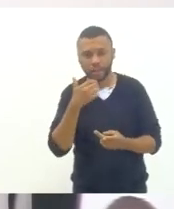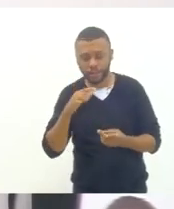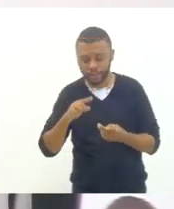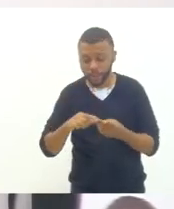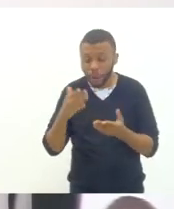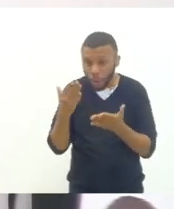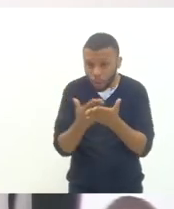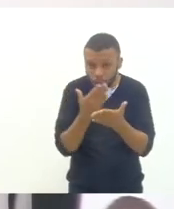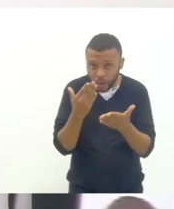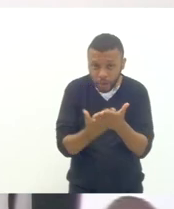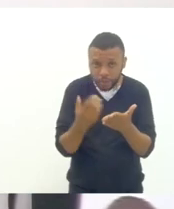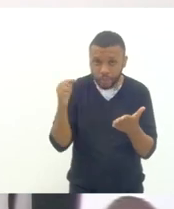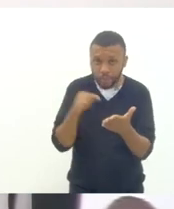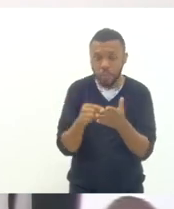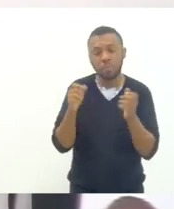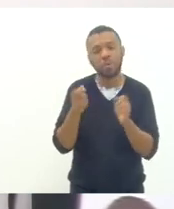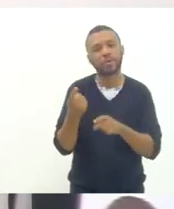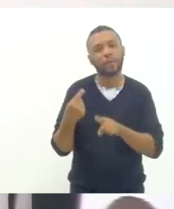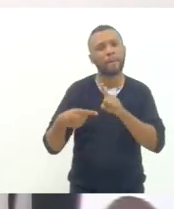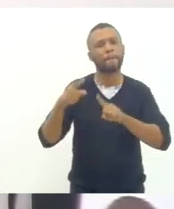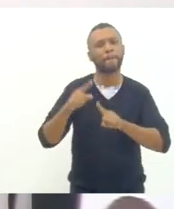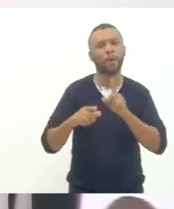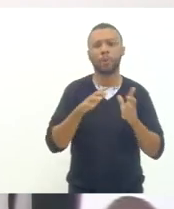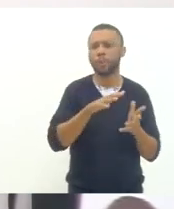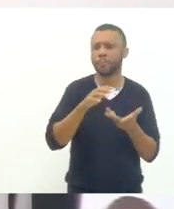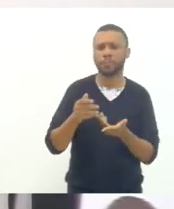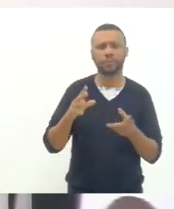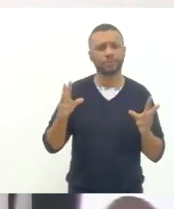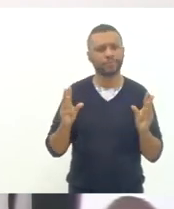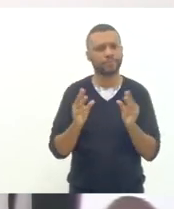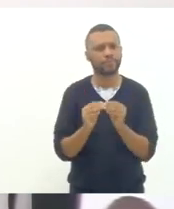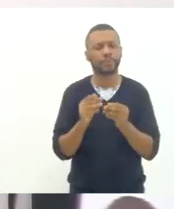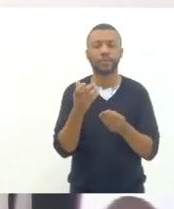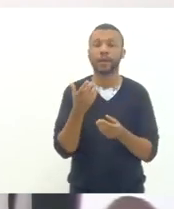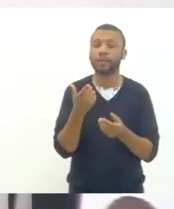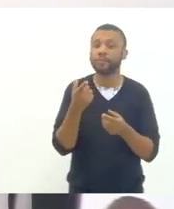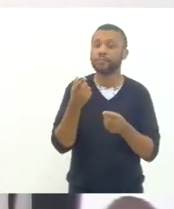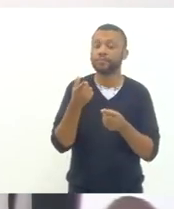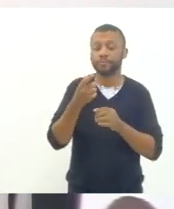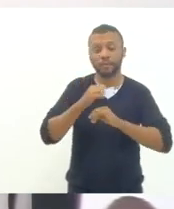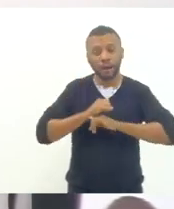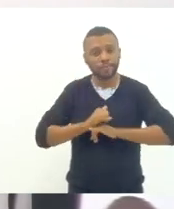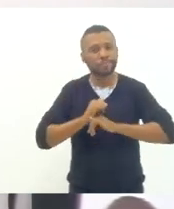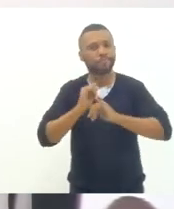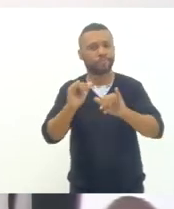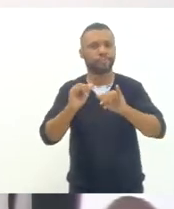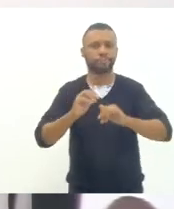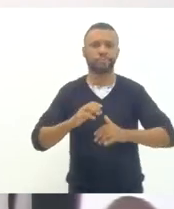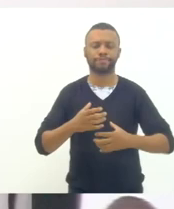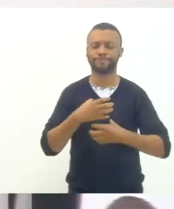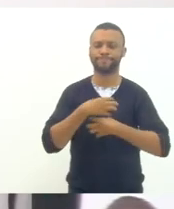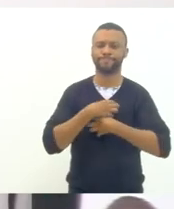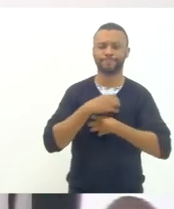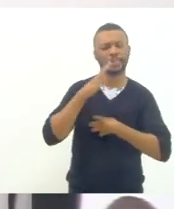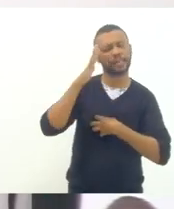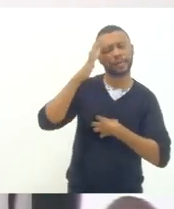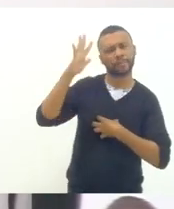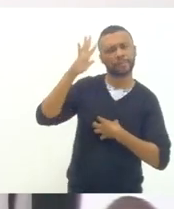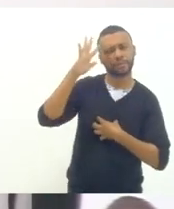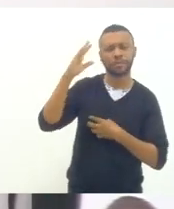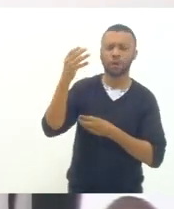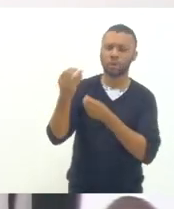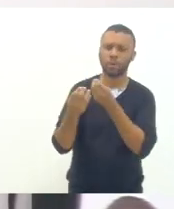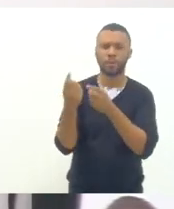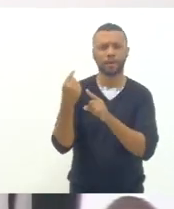pode mudar o mundo e para finalizar eu me aprofundo nesse recado imagine o quão grande